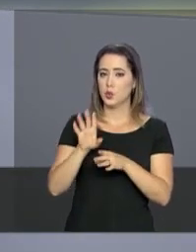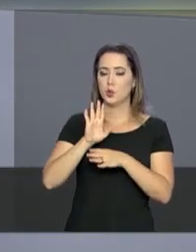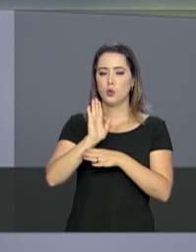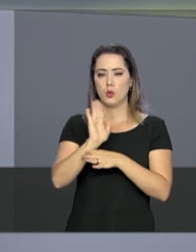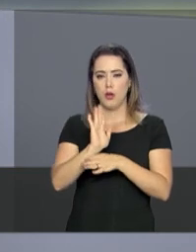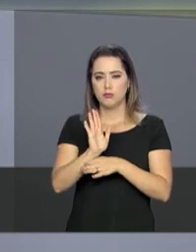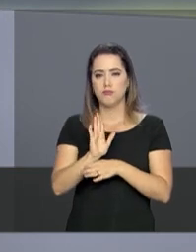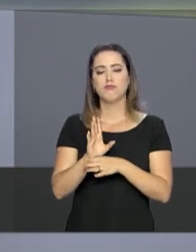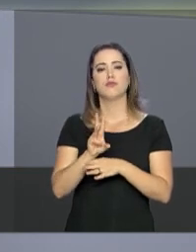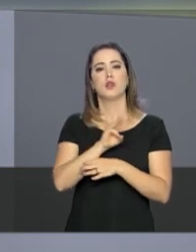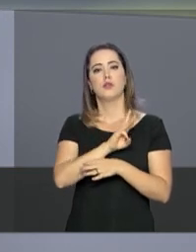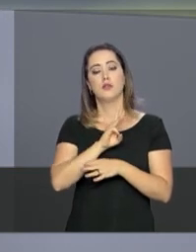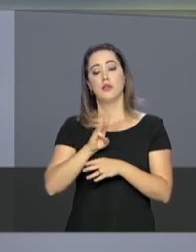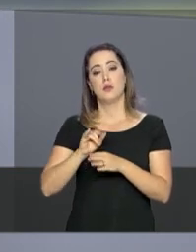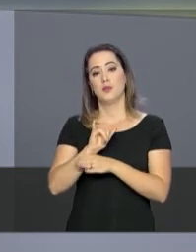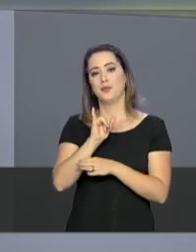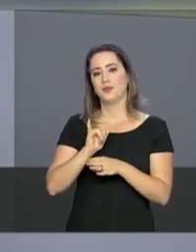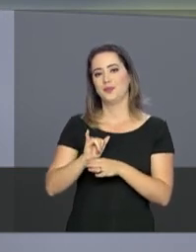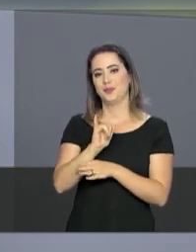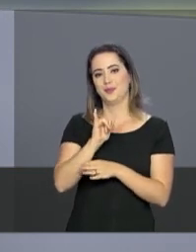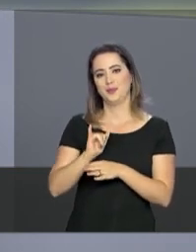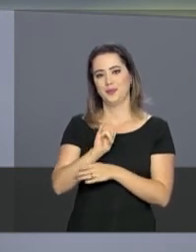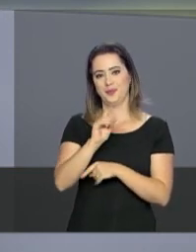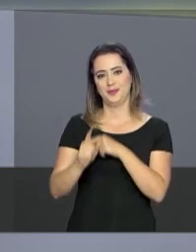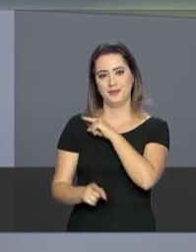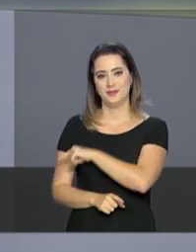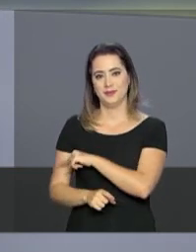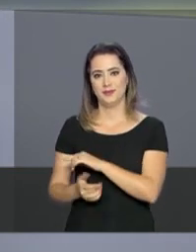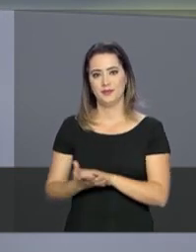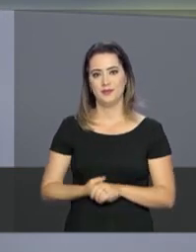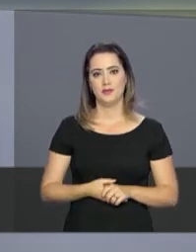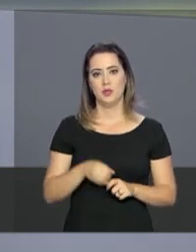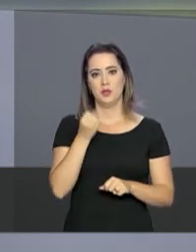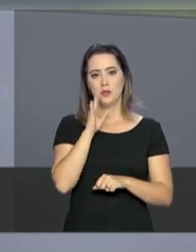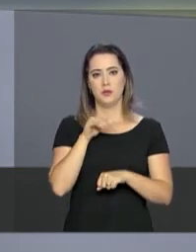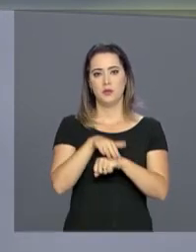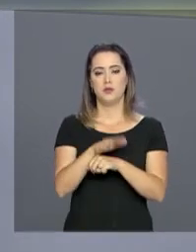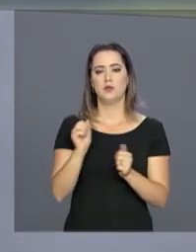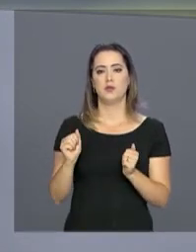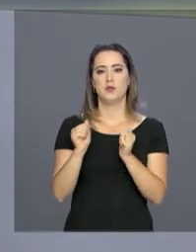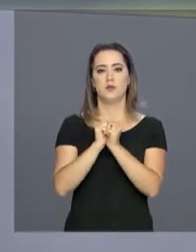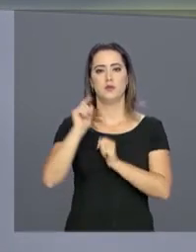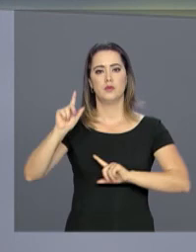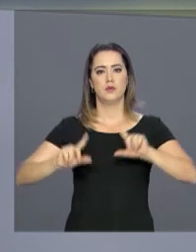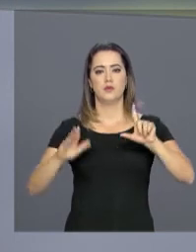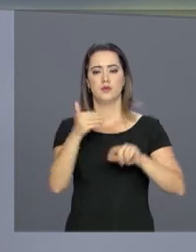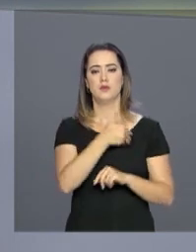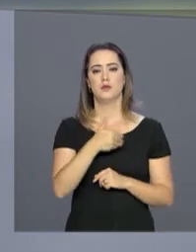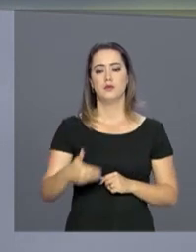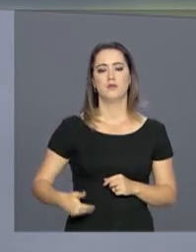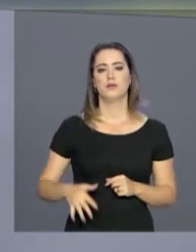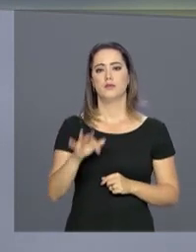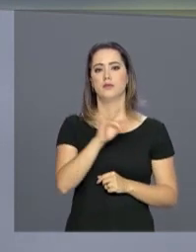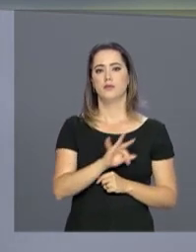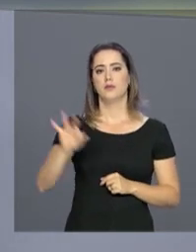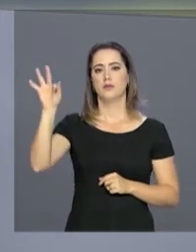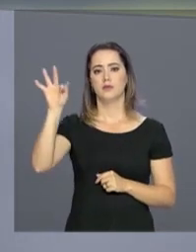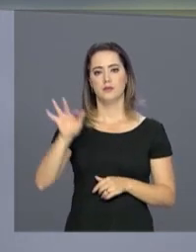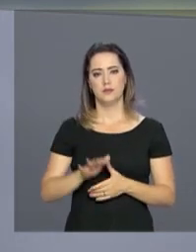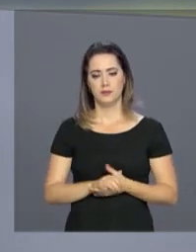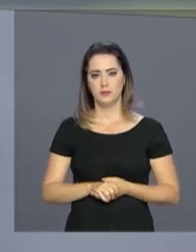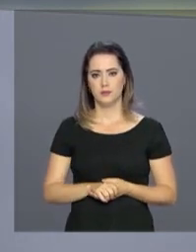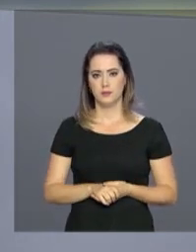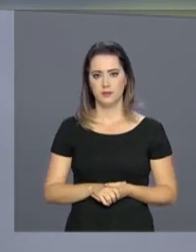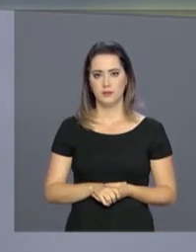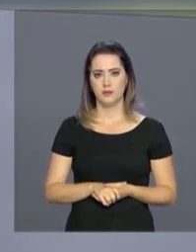todas as reportagens estão disponíveis em nosso canal no YouTube. Uma boa noite para você e continue com a gente aqui na NBR, TV do